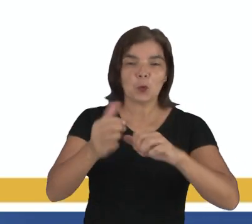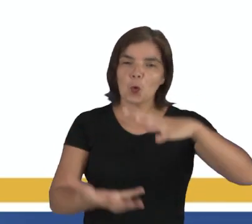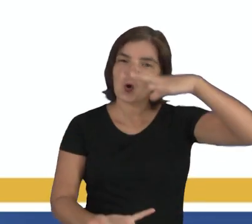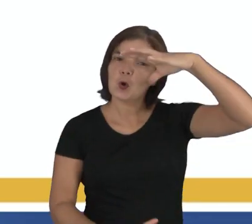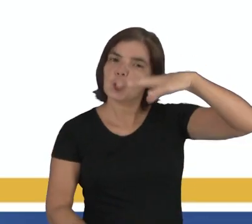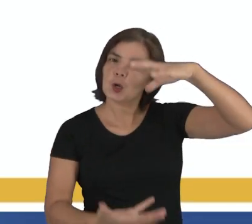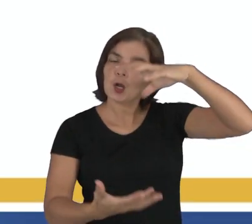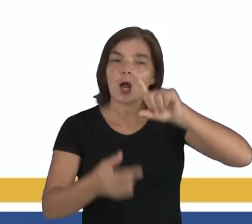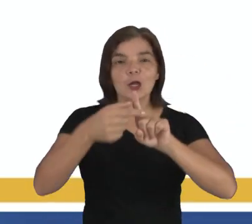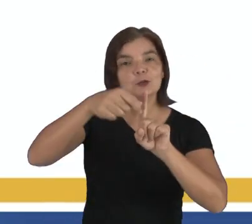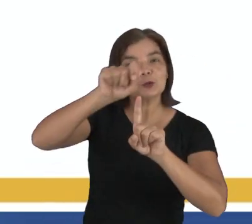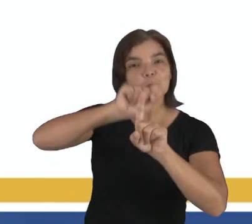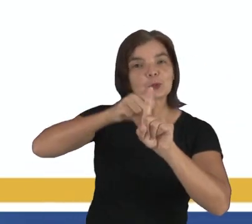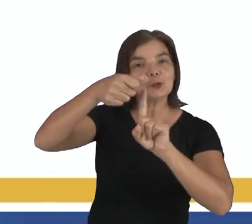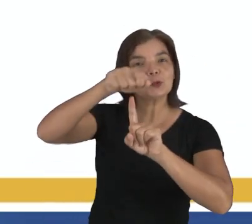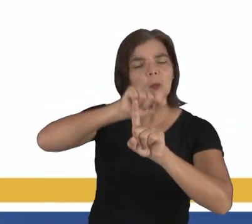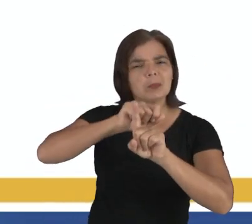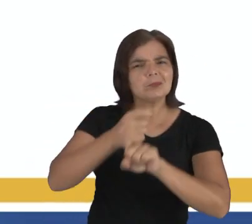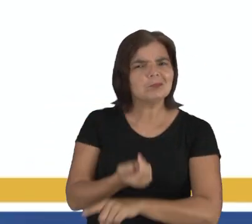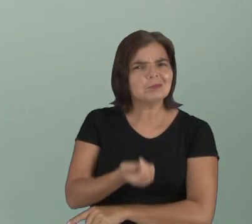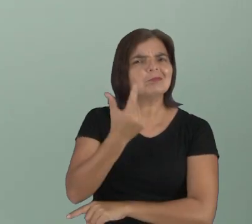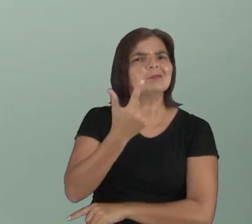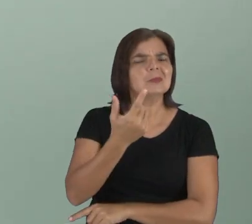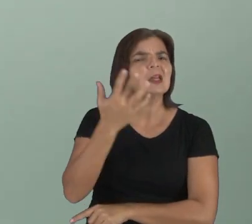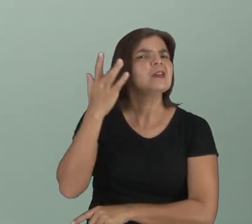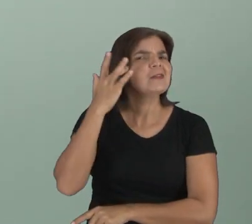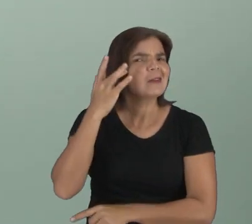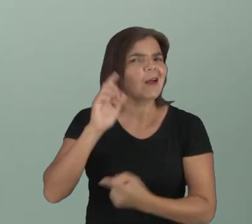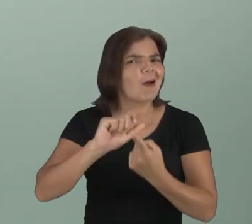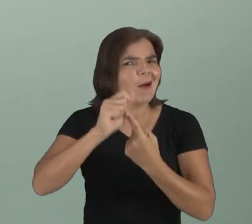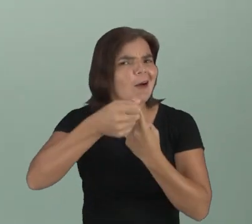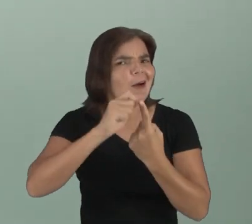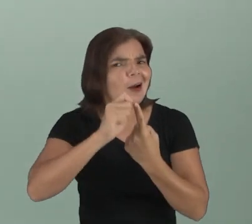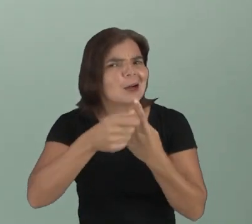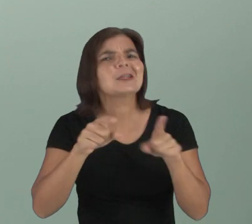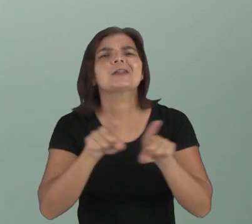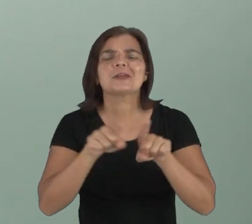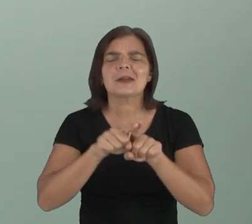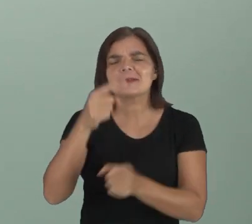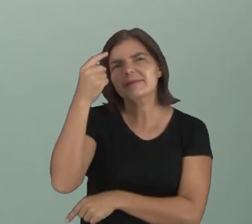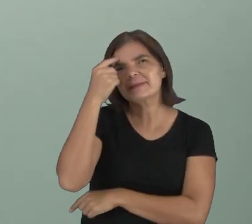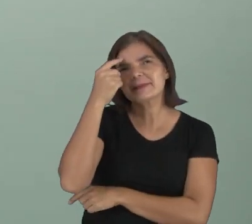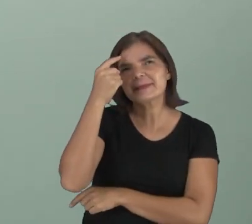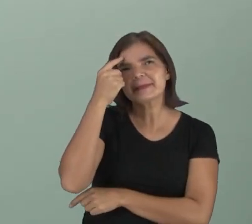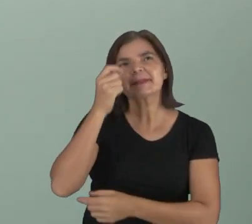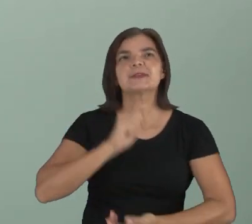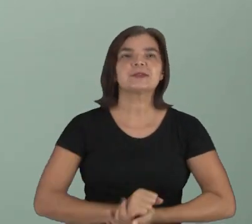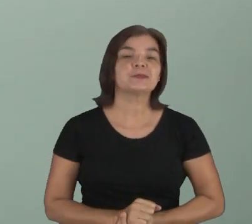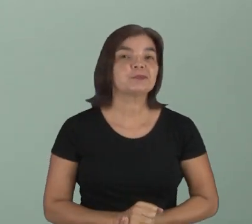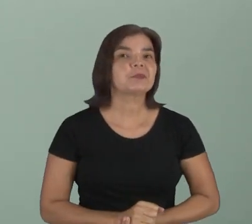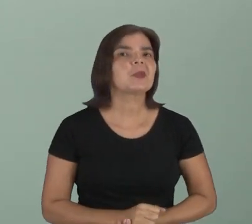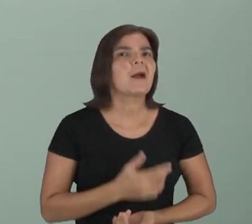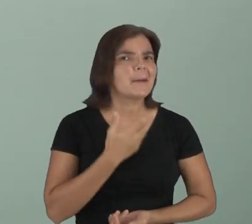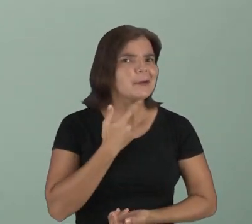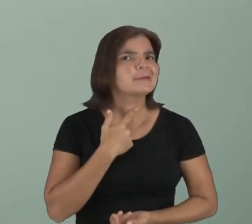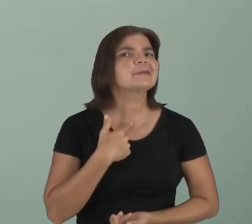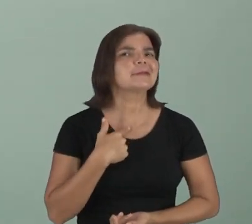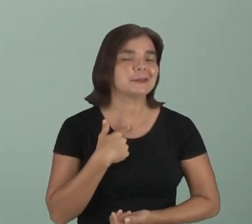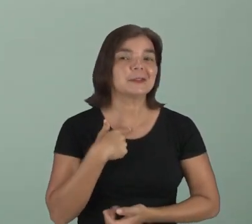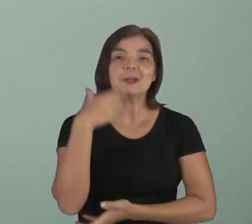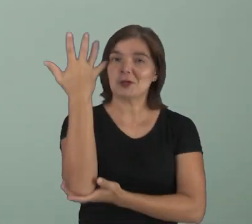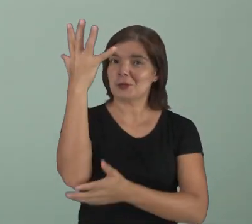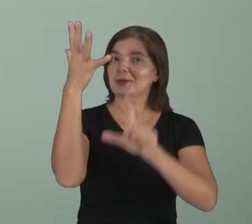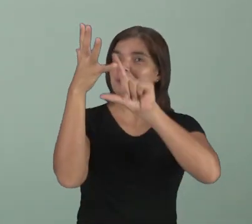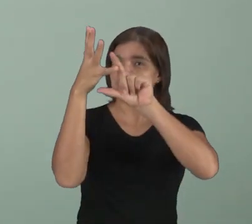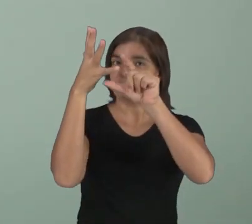Por um cacho de banana. Opa, será que eu confirmei aquilo que eu estava pensando? É alguém que está lá